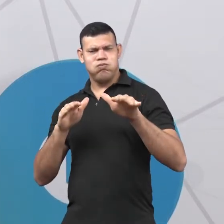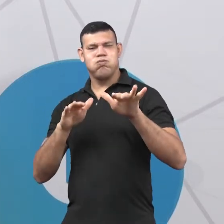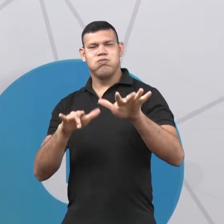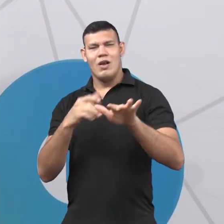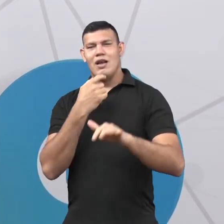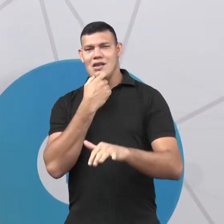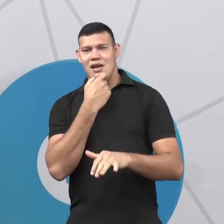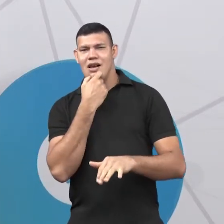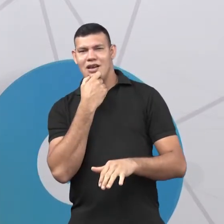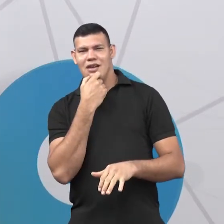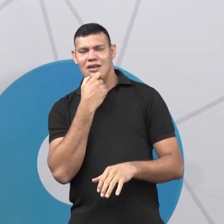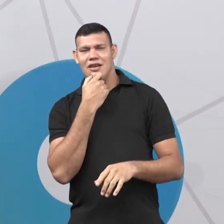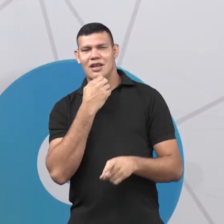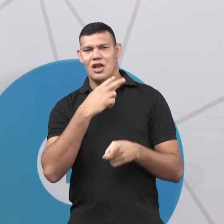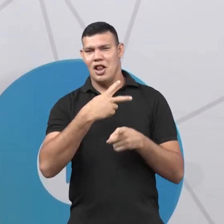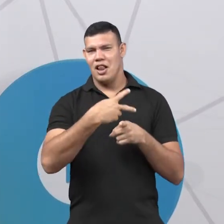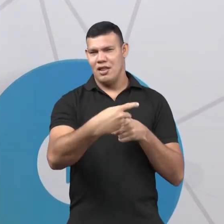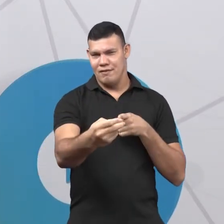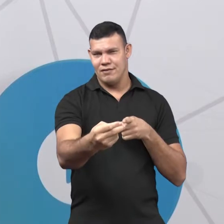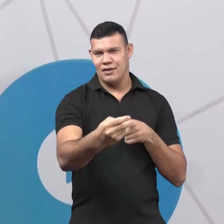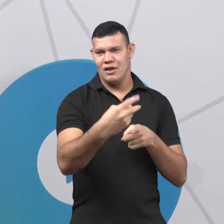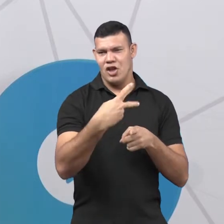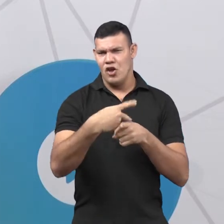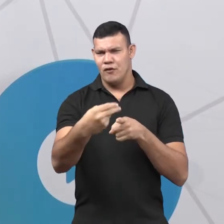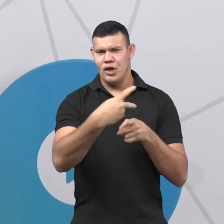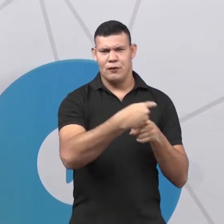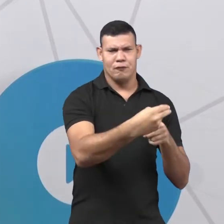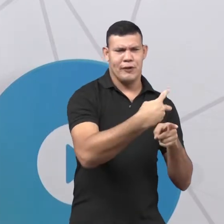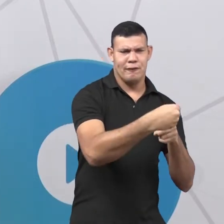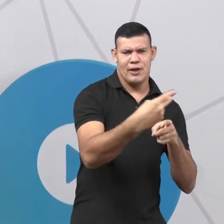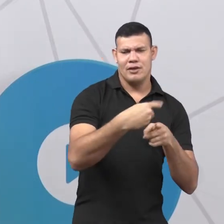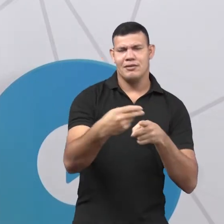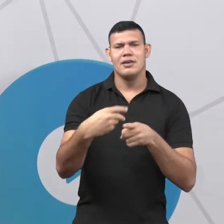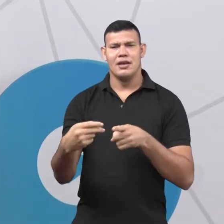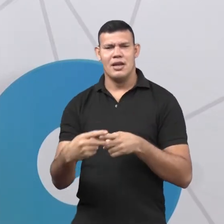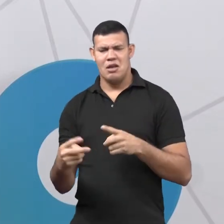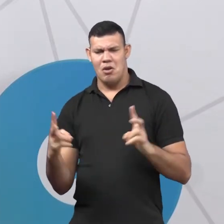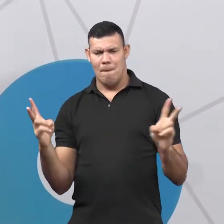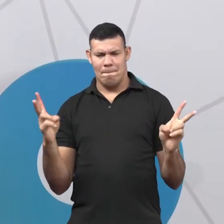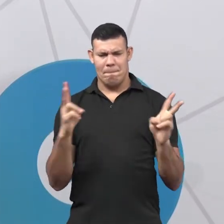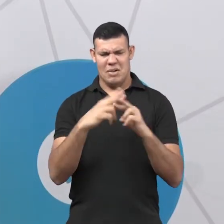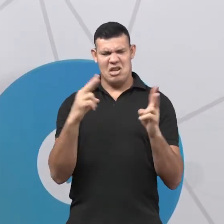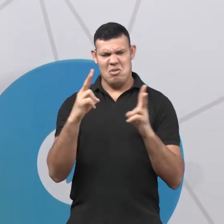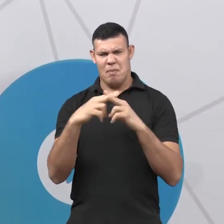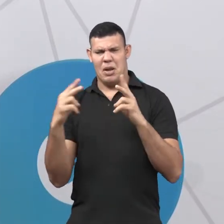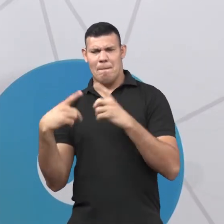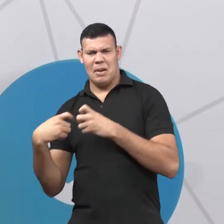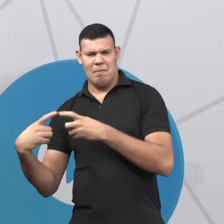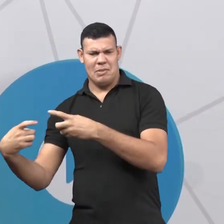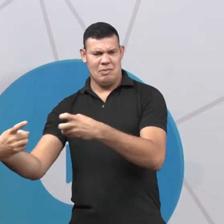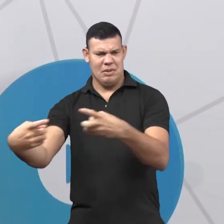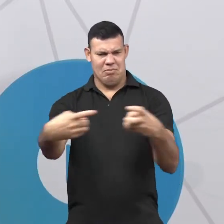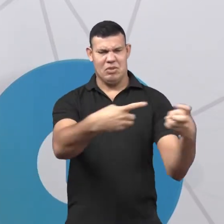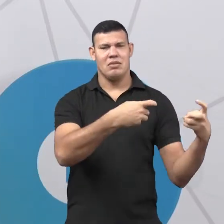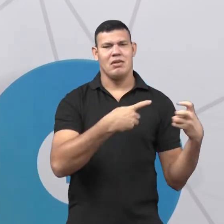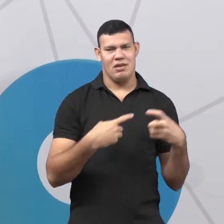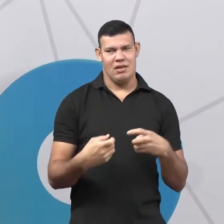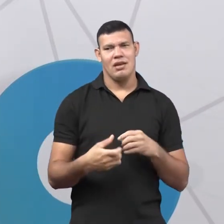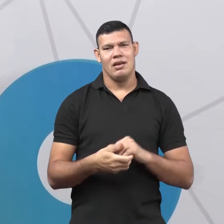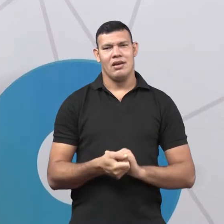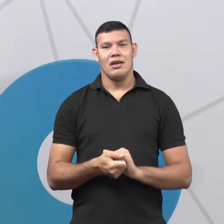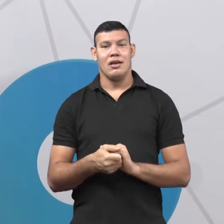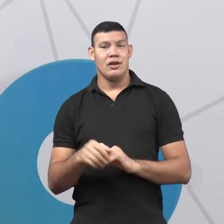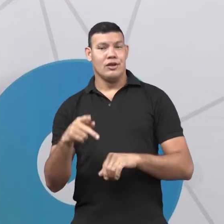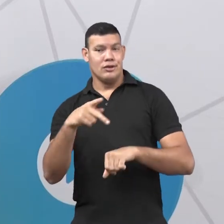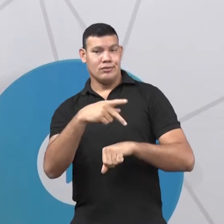venceu. Guilherme II, ele era francês. Ele era duque da Normandia, que é uma parte moderna da França.